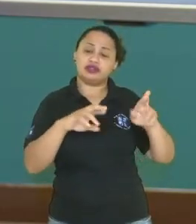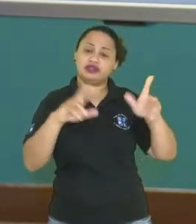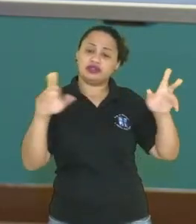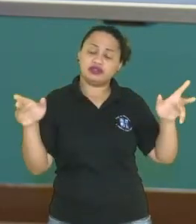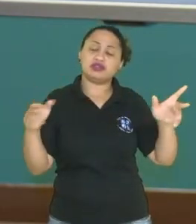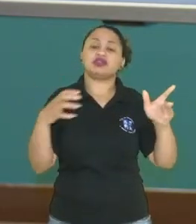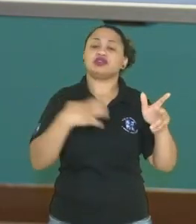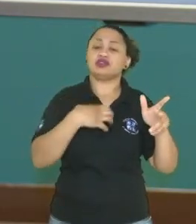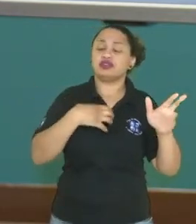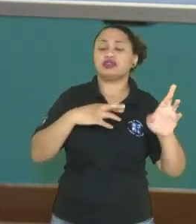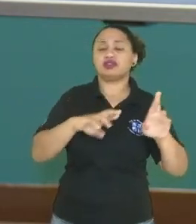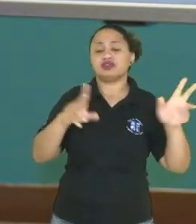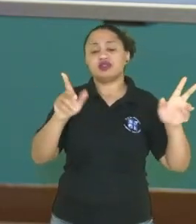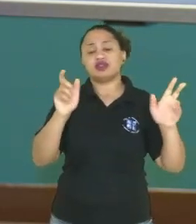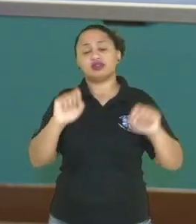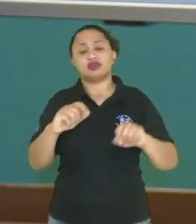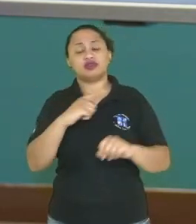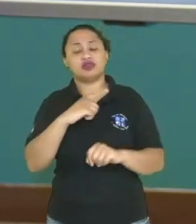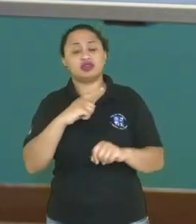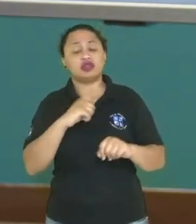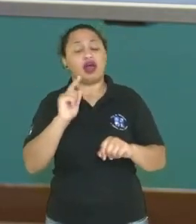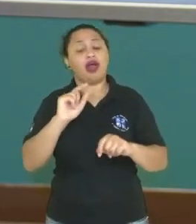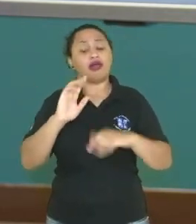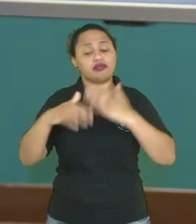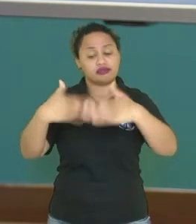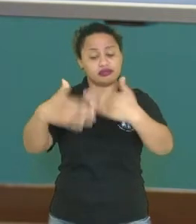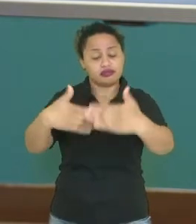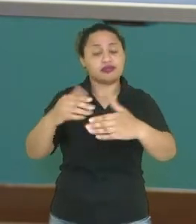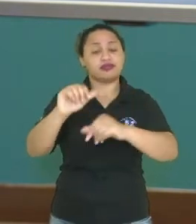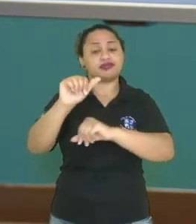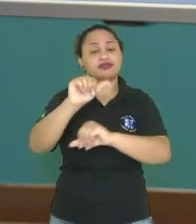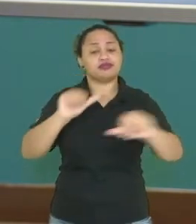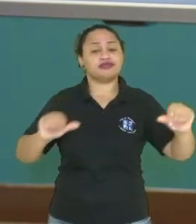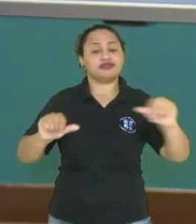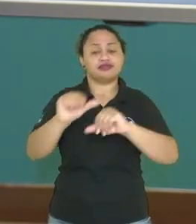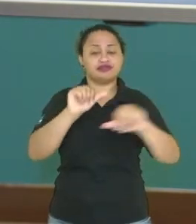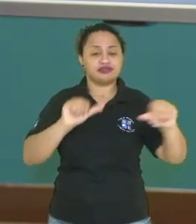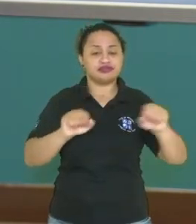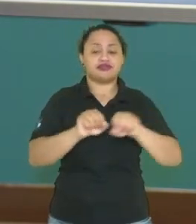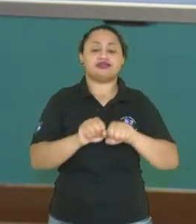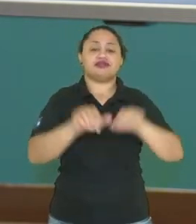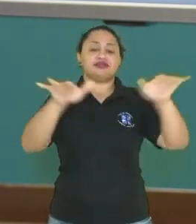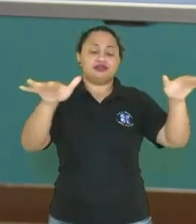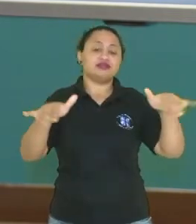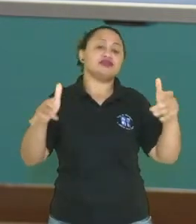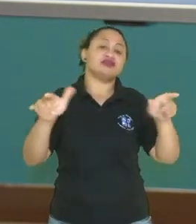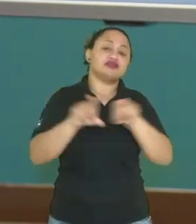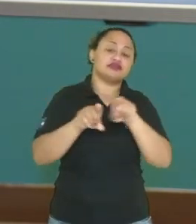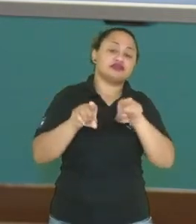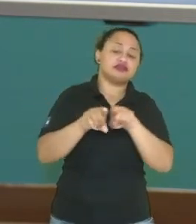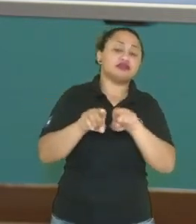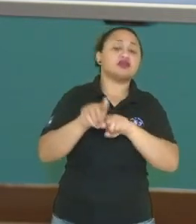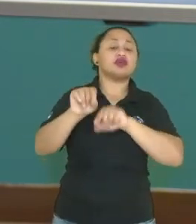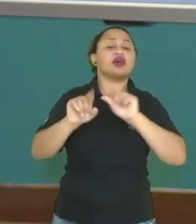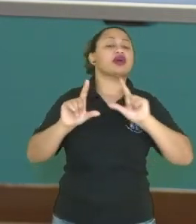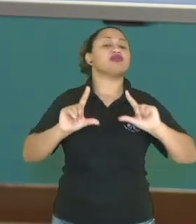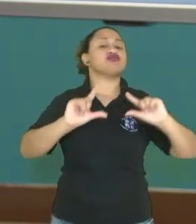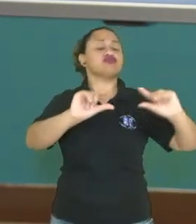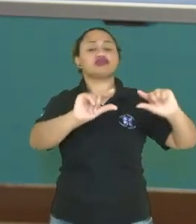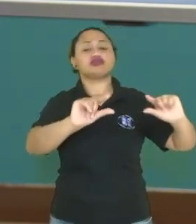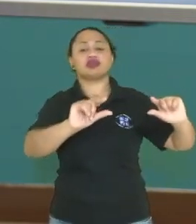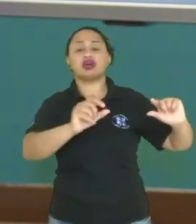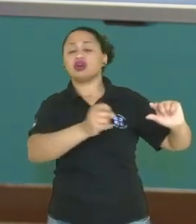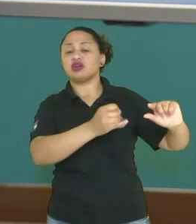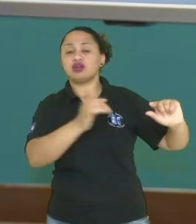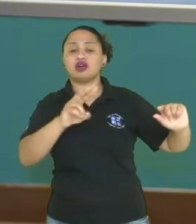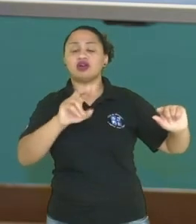maneiras que a gente pode obter, ela passa por um processo ali de transformação, redistribuição e sempre reduzindo a voltagem